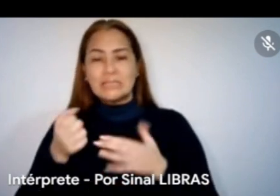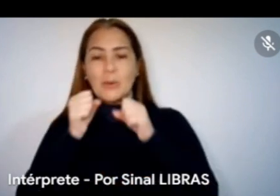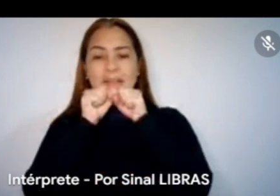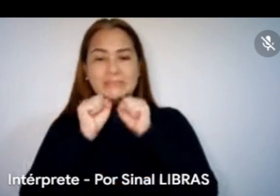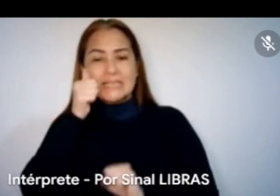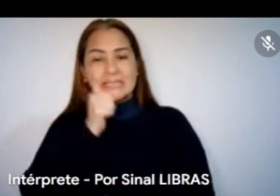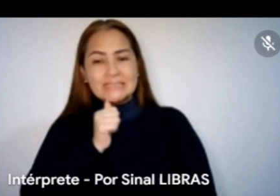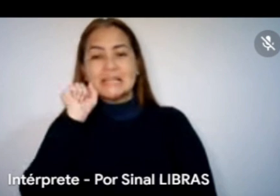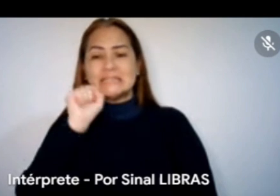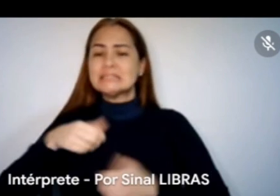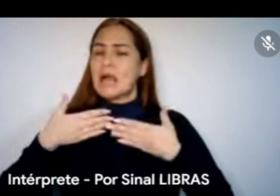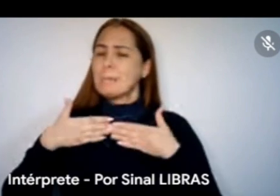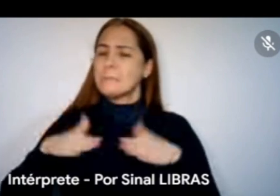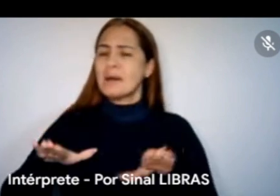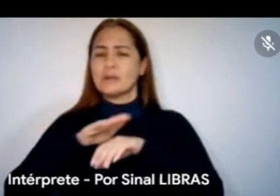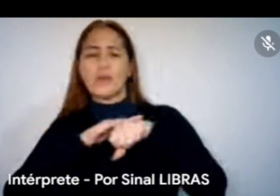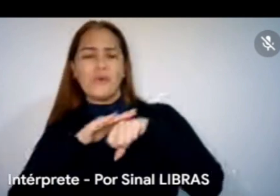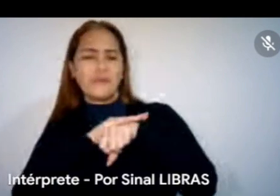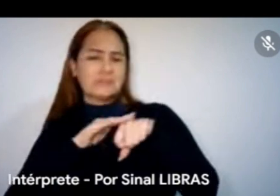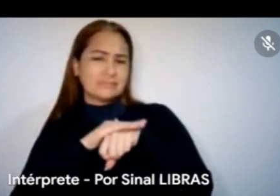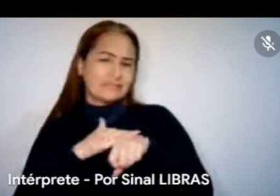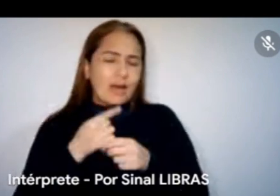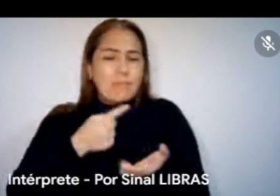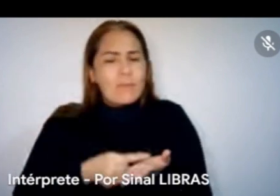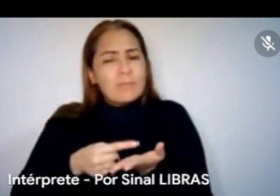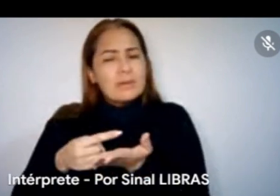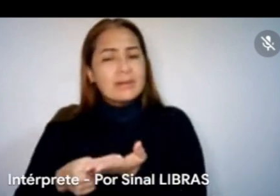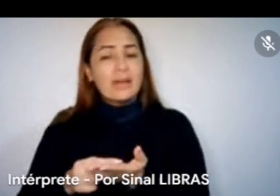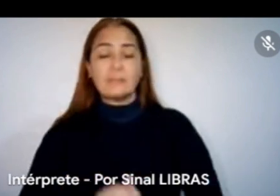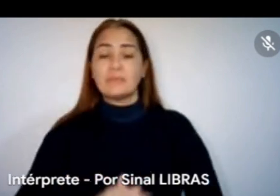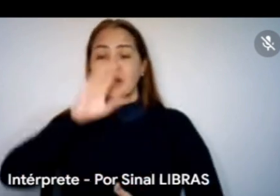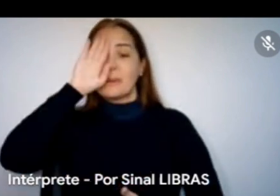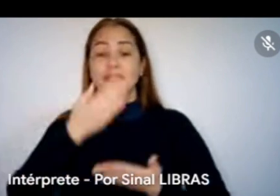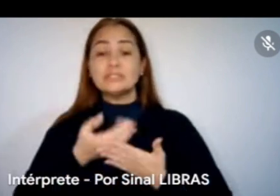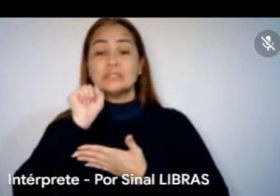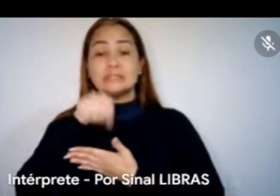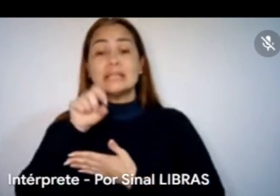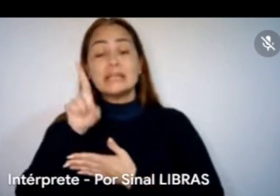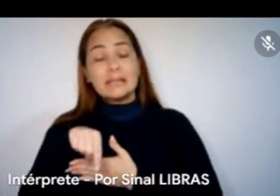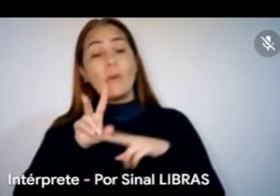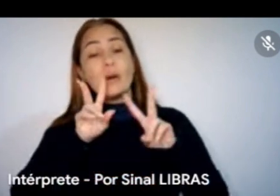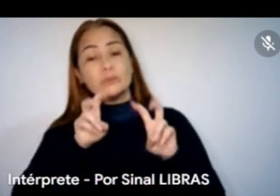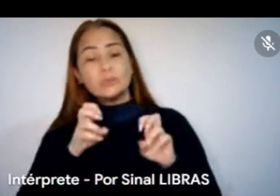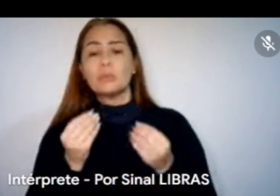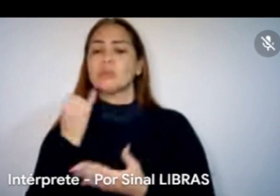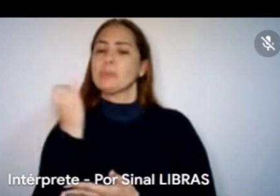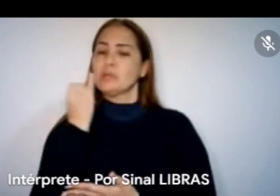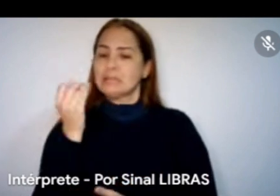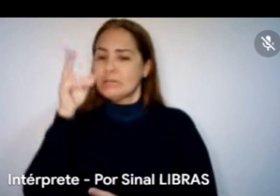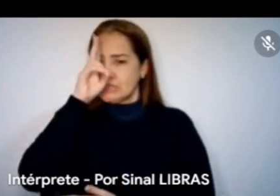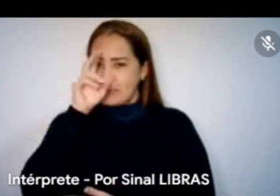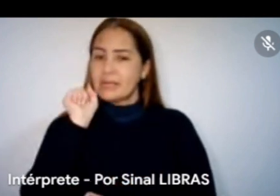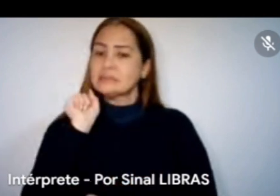abertos ao diálogo, né? Esse entendimento, e com certeza foi... É um ponto bastante importante para se ressaltar, e a gente,